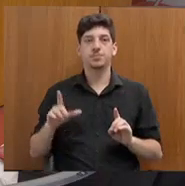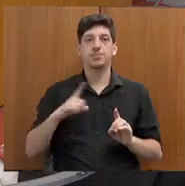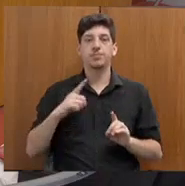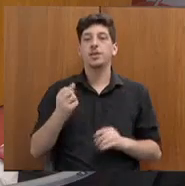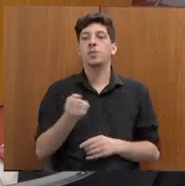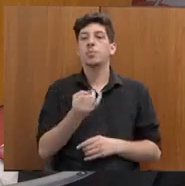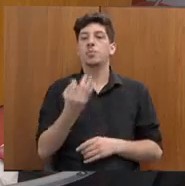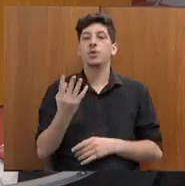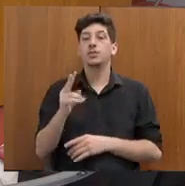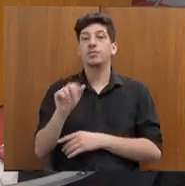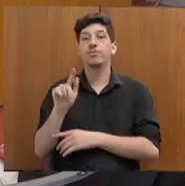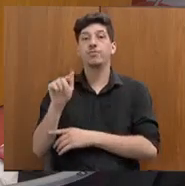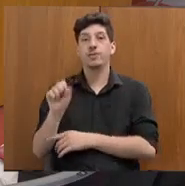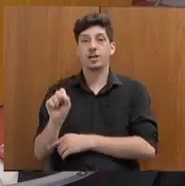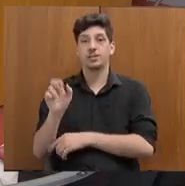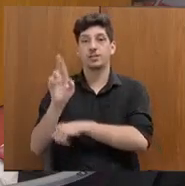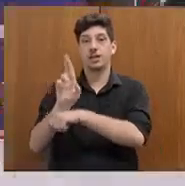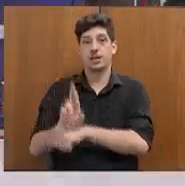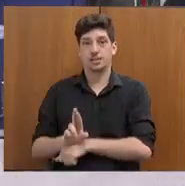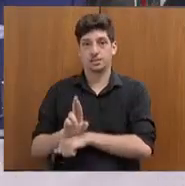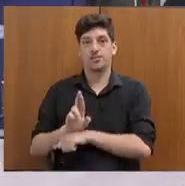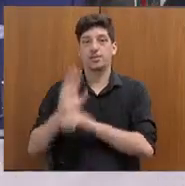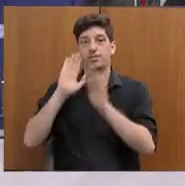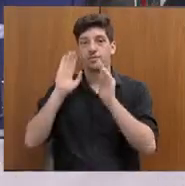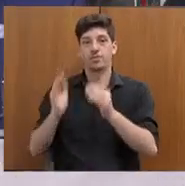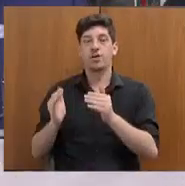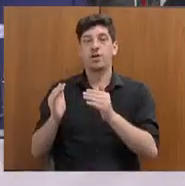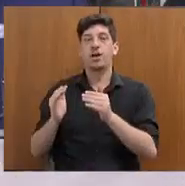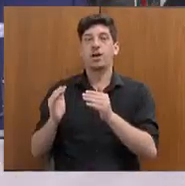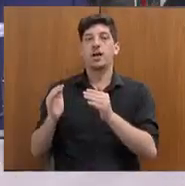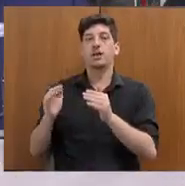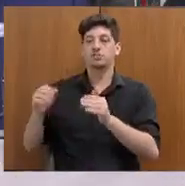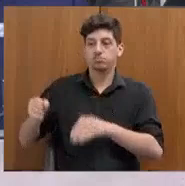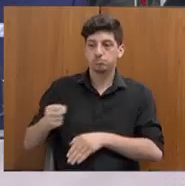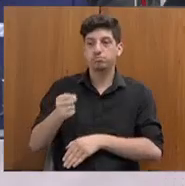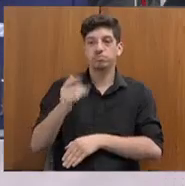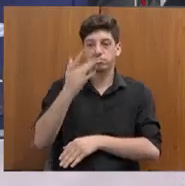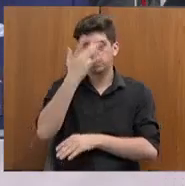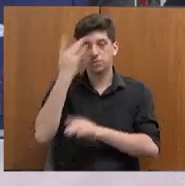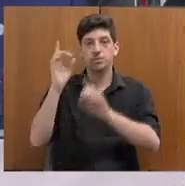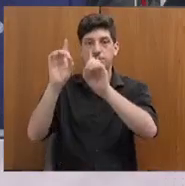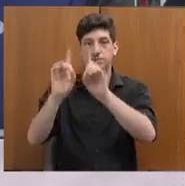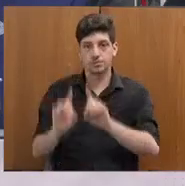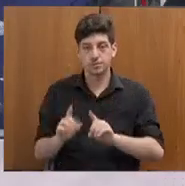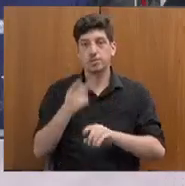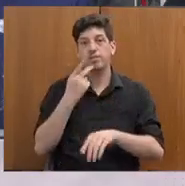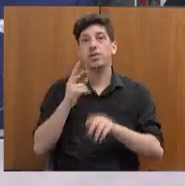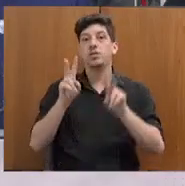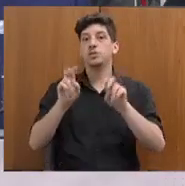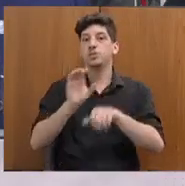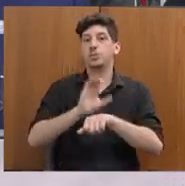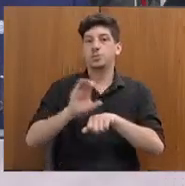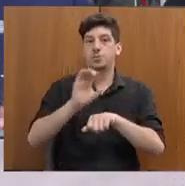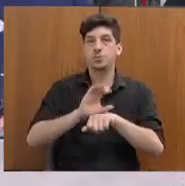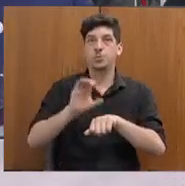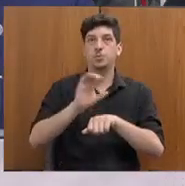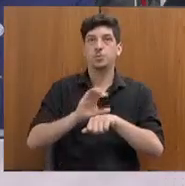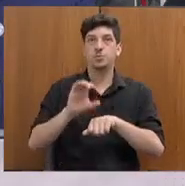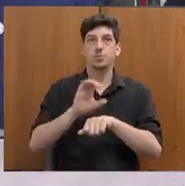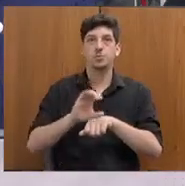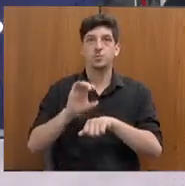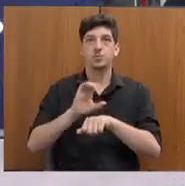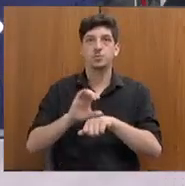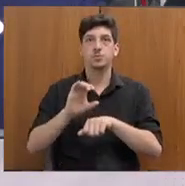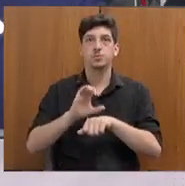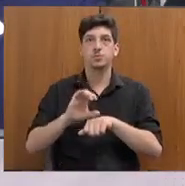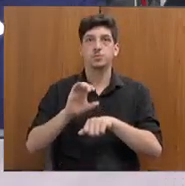vagas reservadas para empregabilidade de deficientes. Quando a senhora falou do curso é sobre...